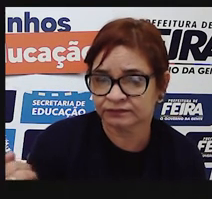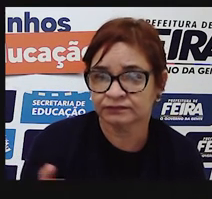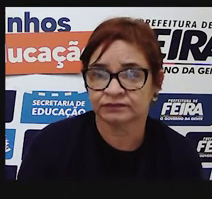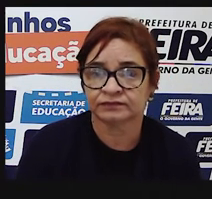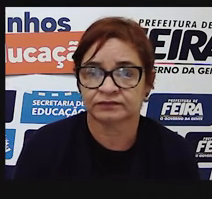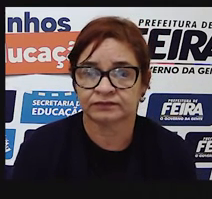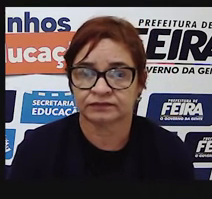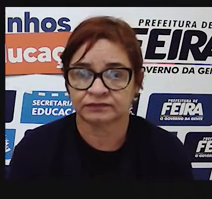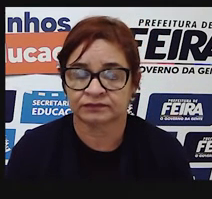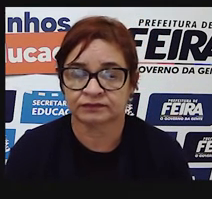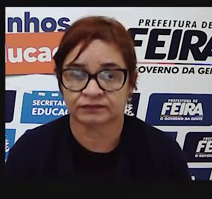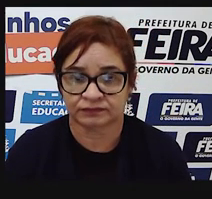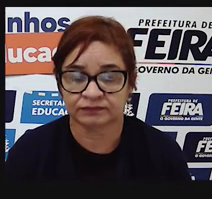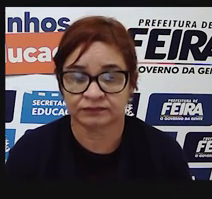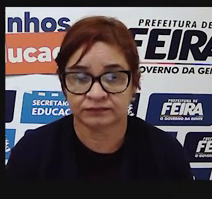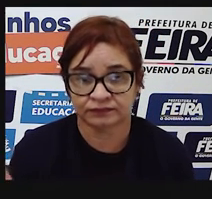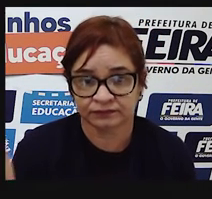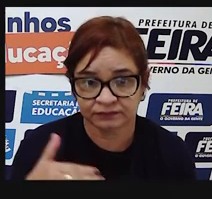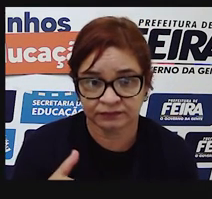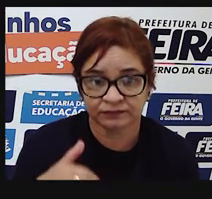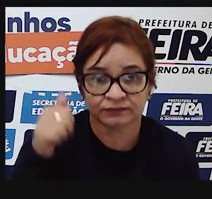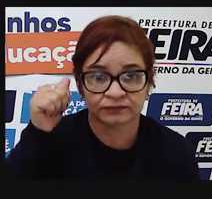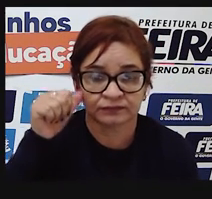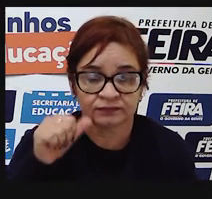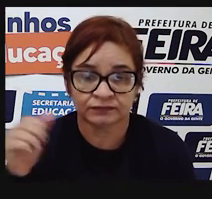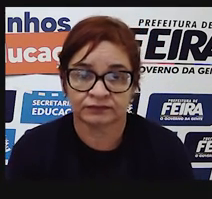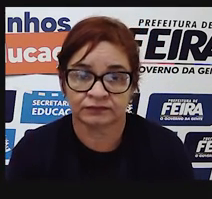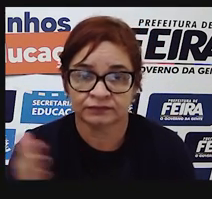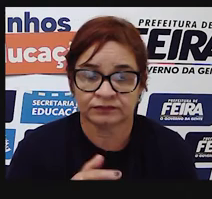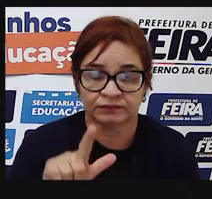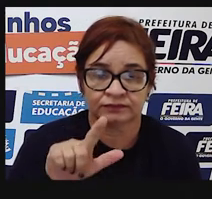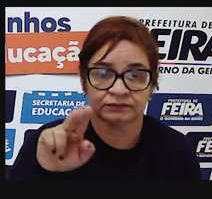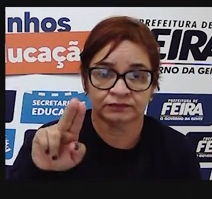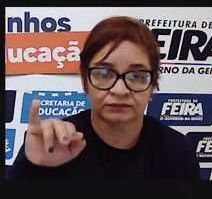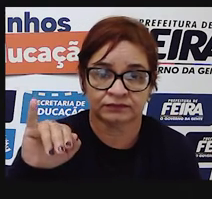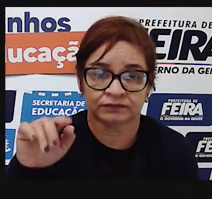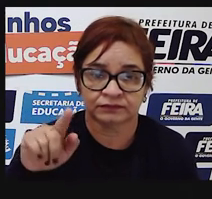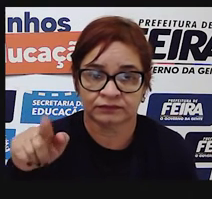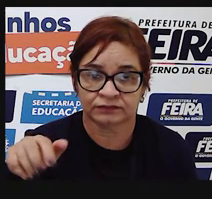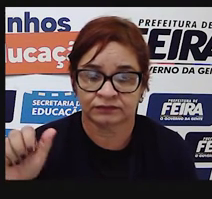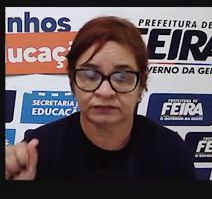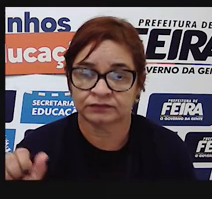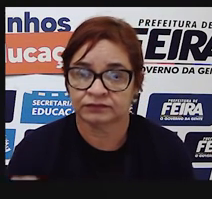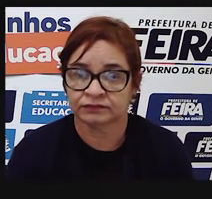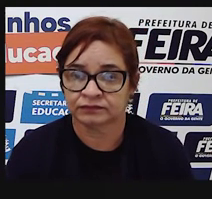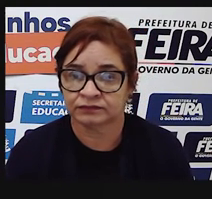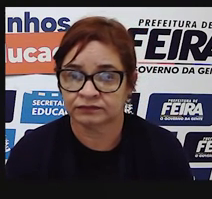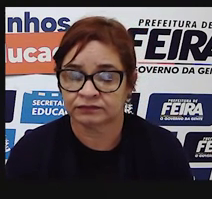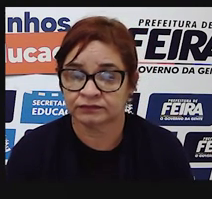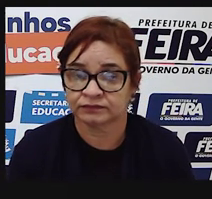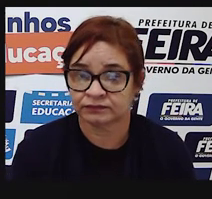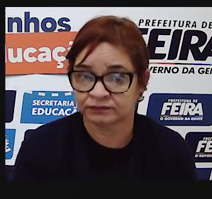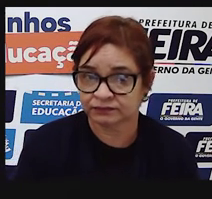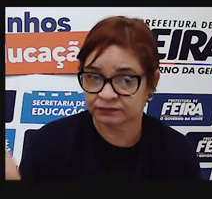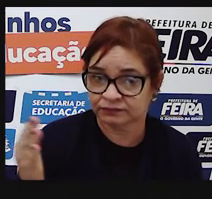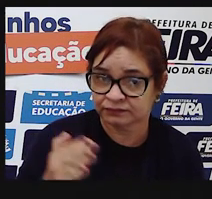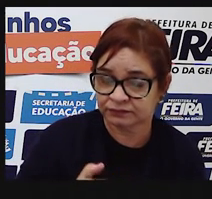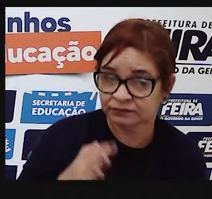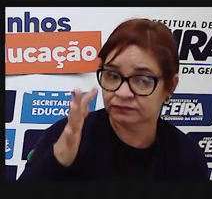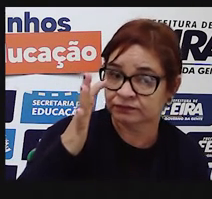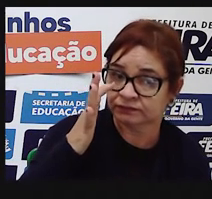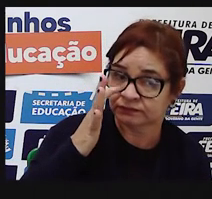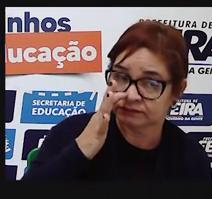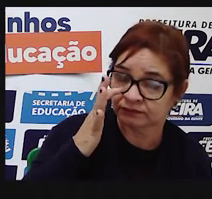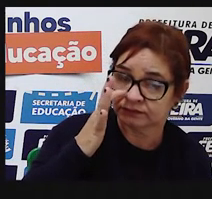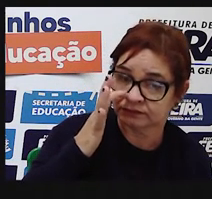Luísa está sendo chamada. Então, quem proferiu essa frase está chamando a atenção de Luísa,